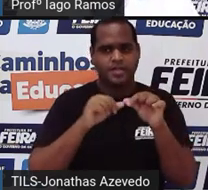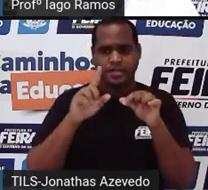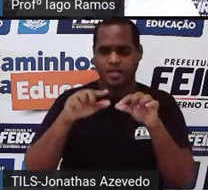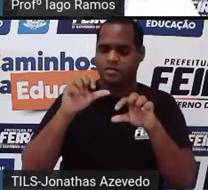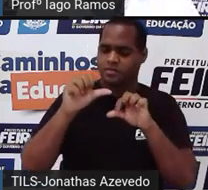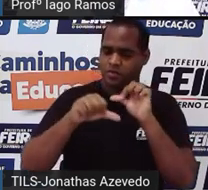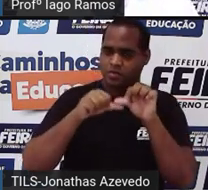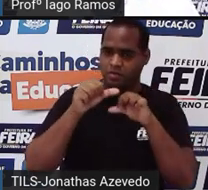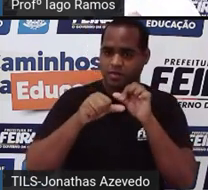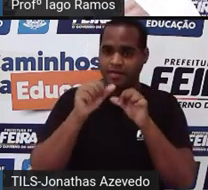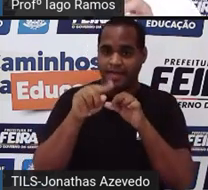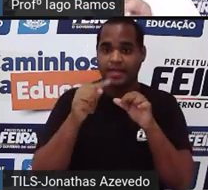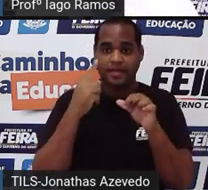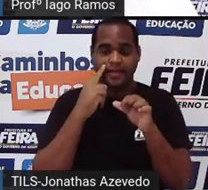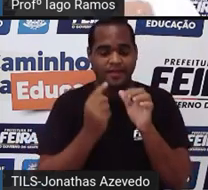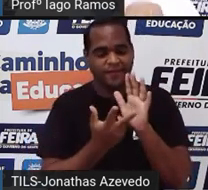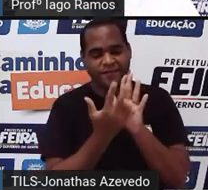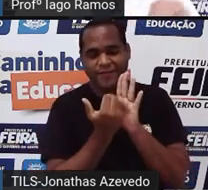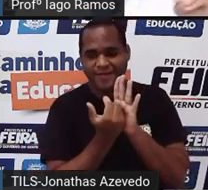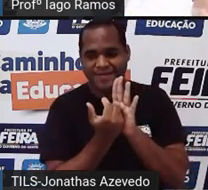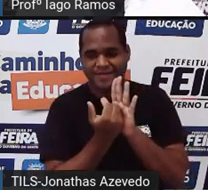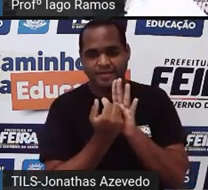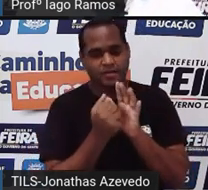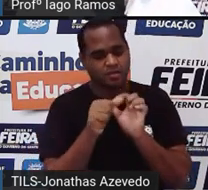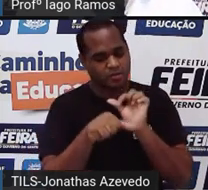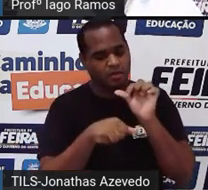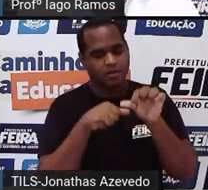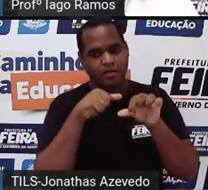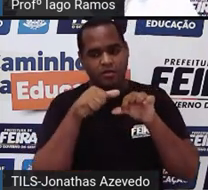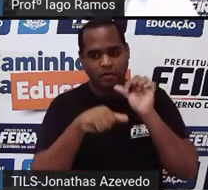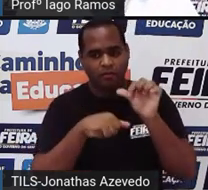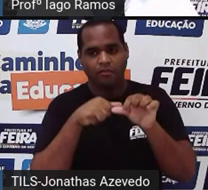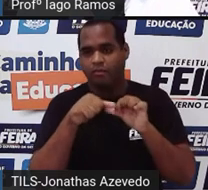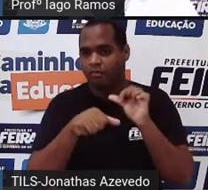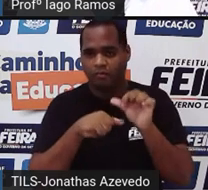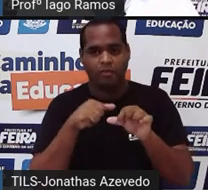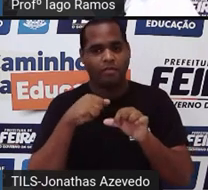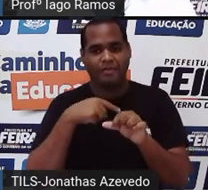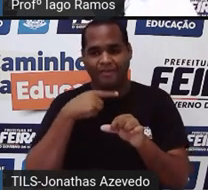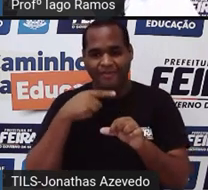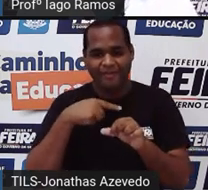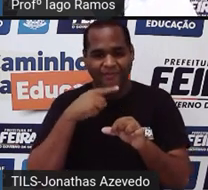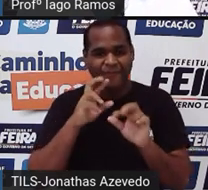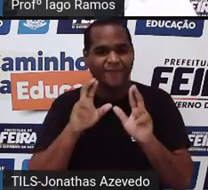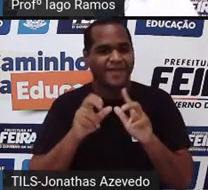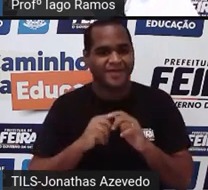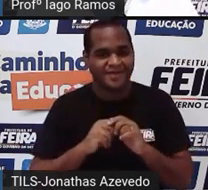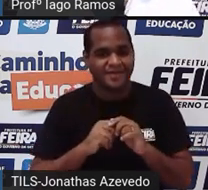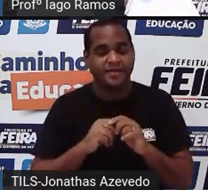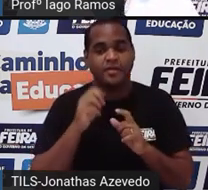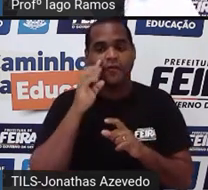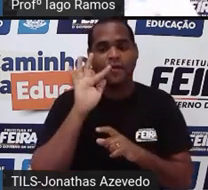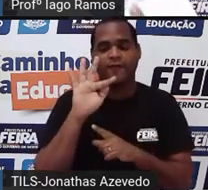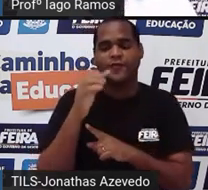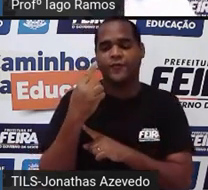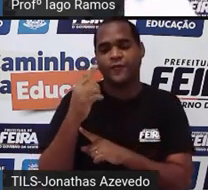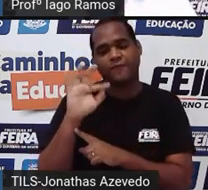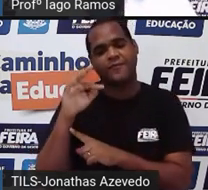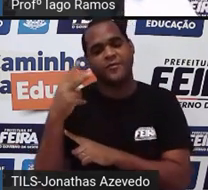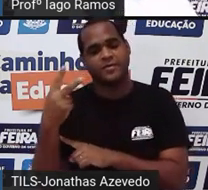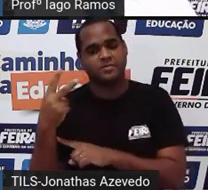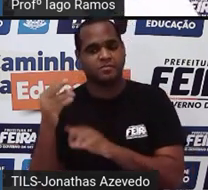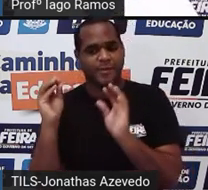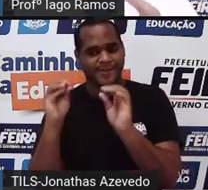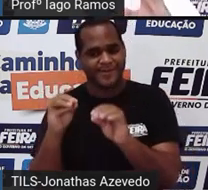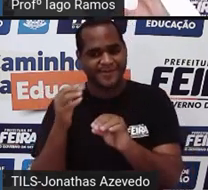a figura não está mudando as medidas. Então, coloquei ali um F1 e um F2.